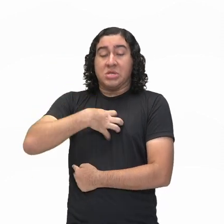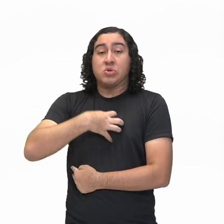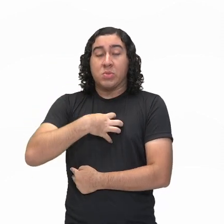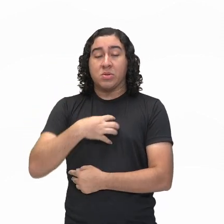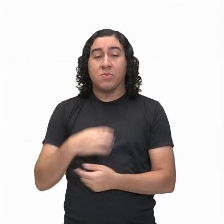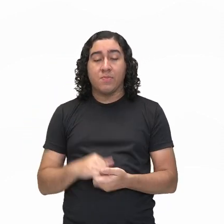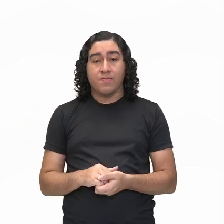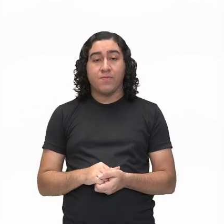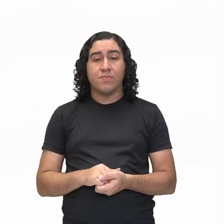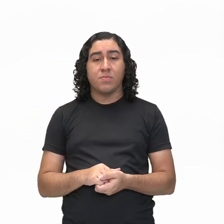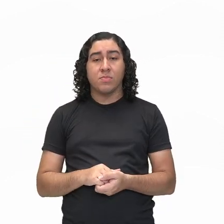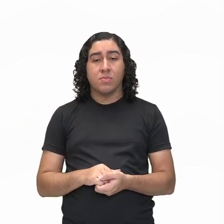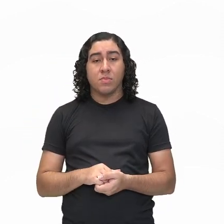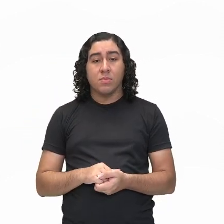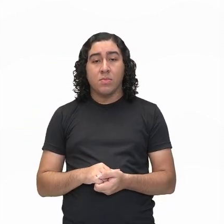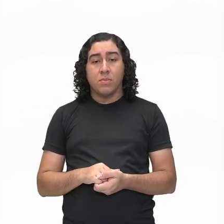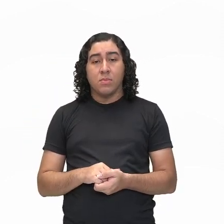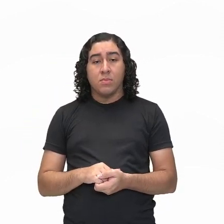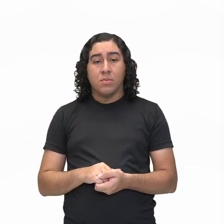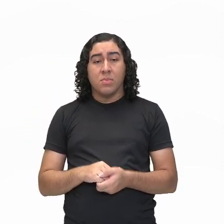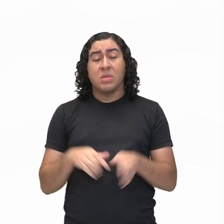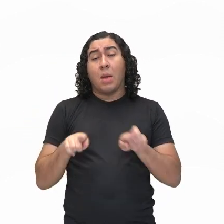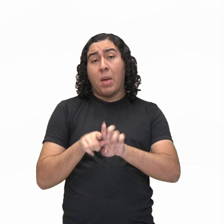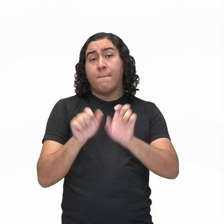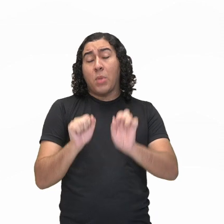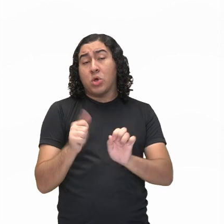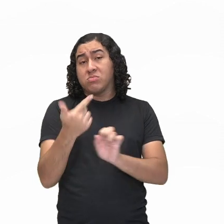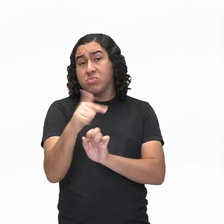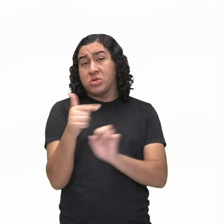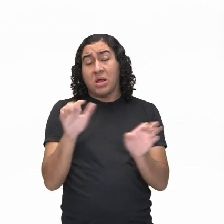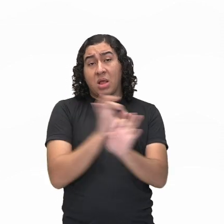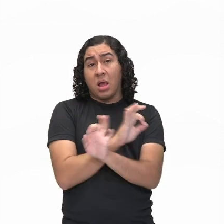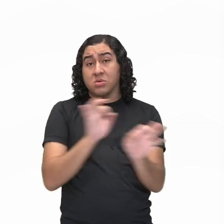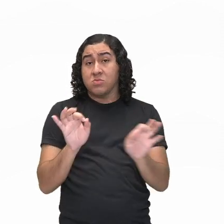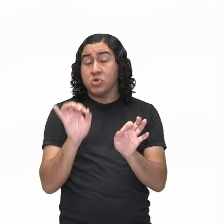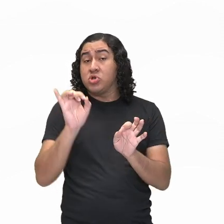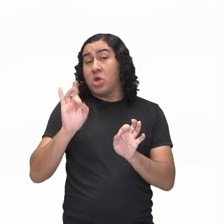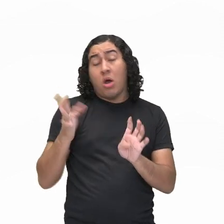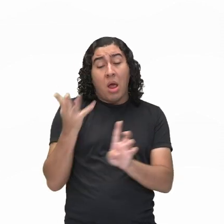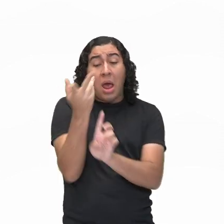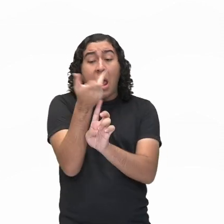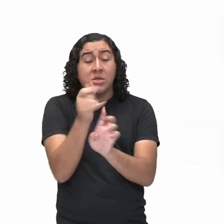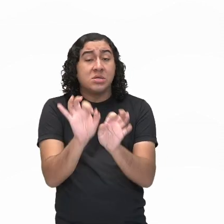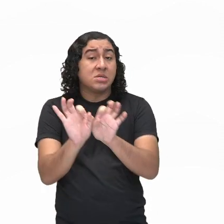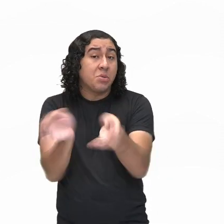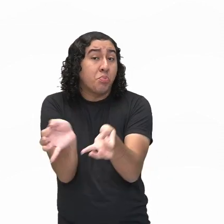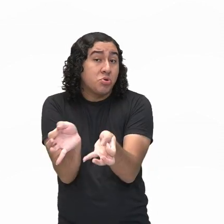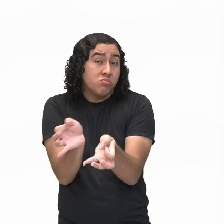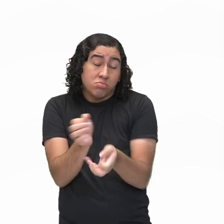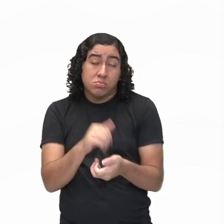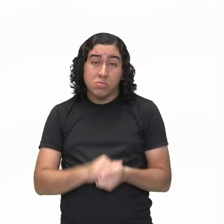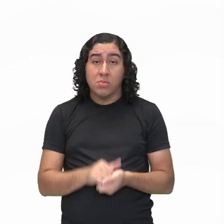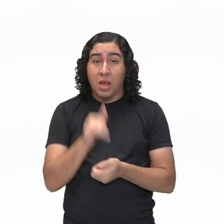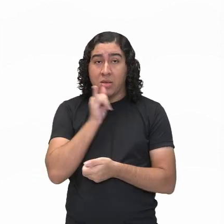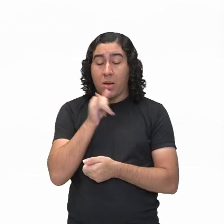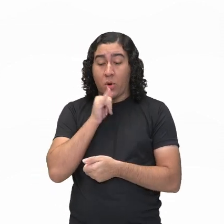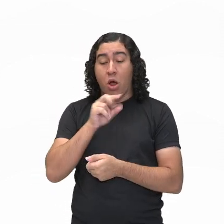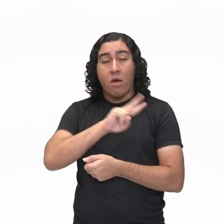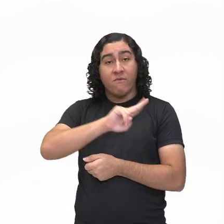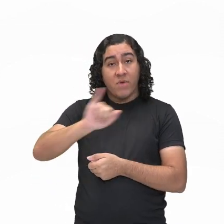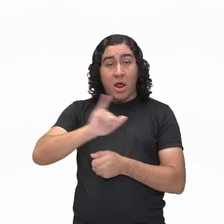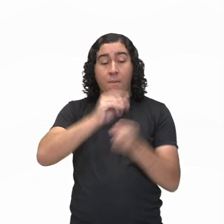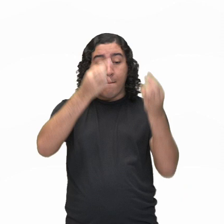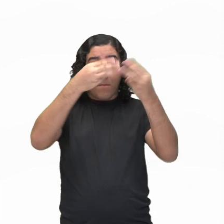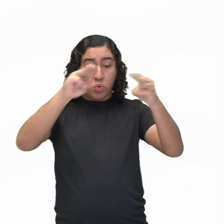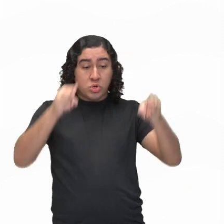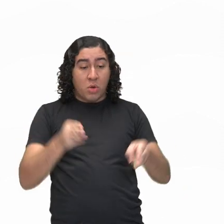função alguma, bastando-se por si mesma. Ou seja, você vai em uma galeria de arte